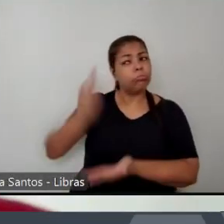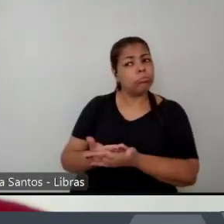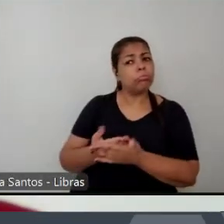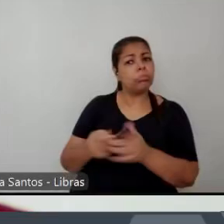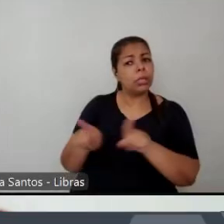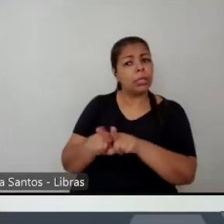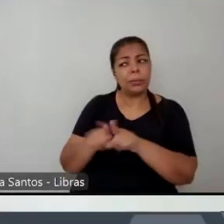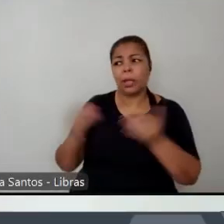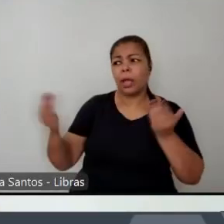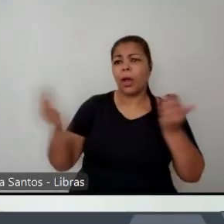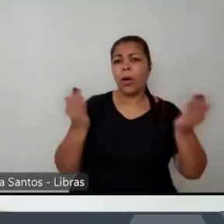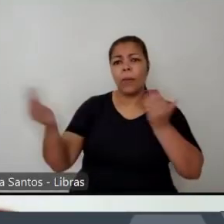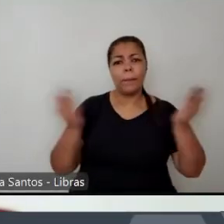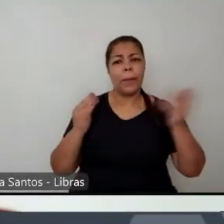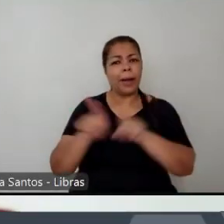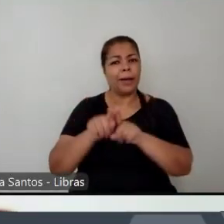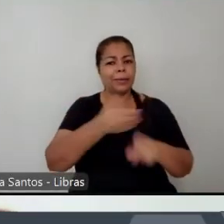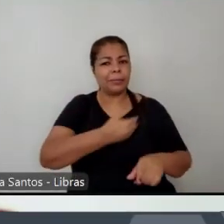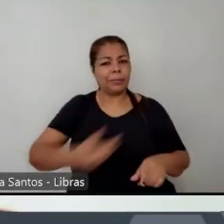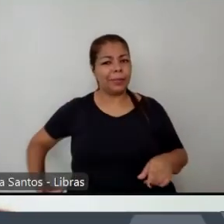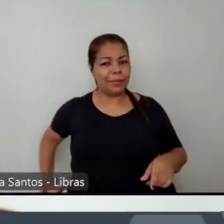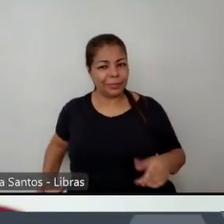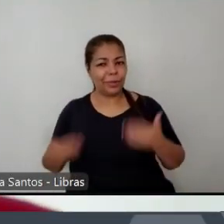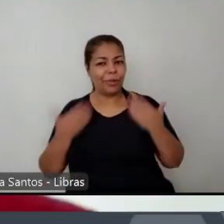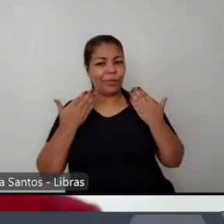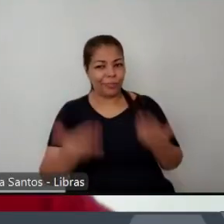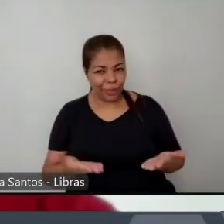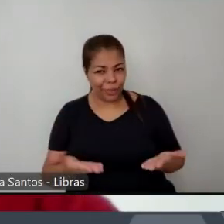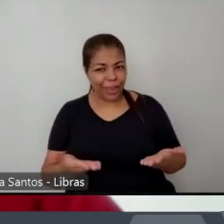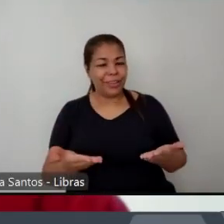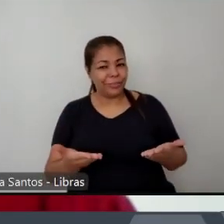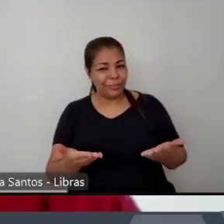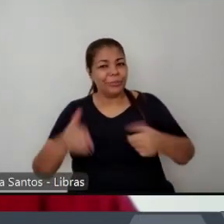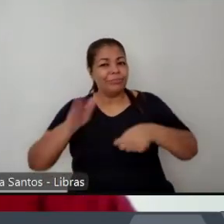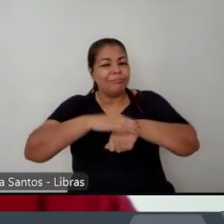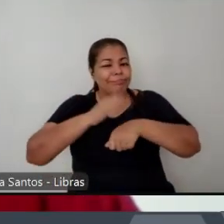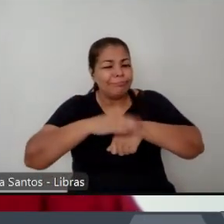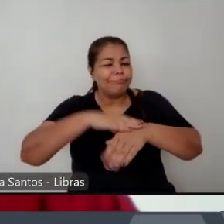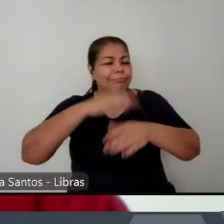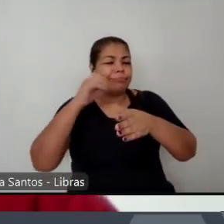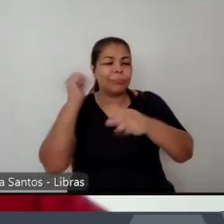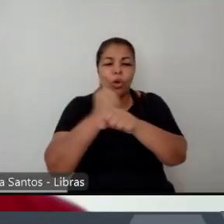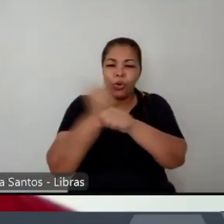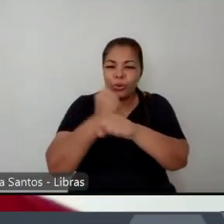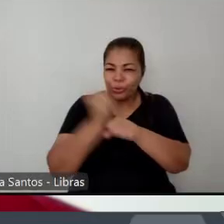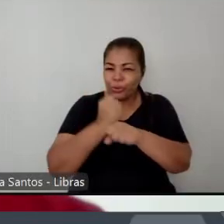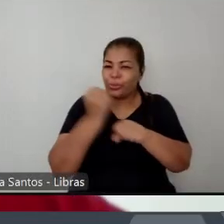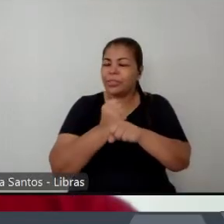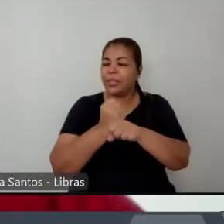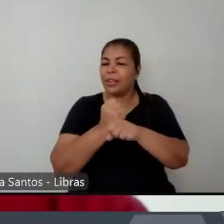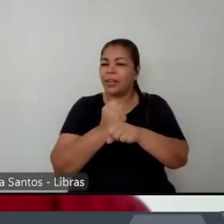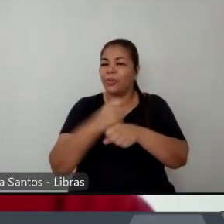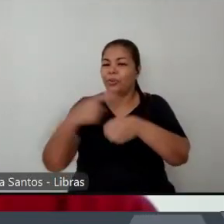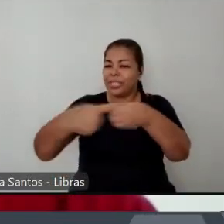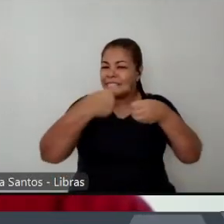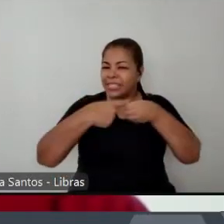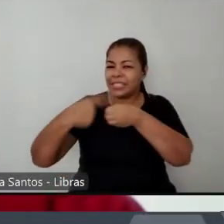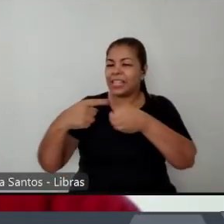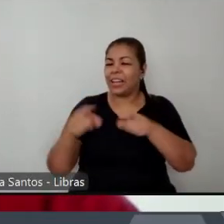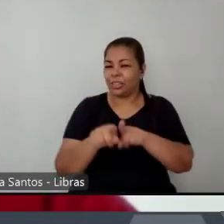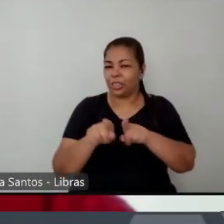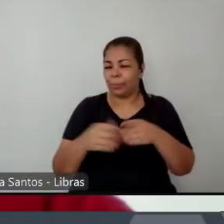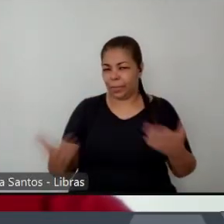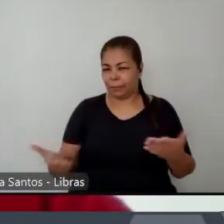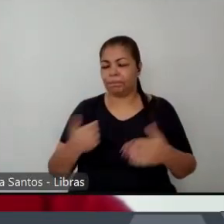promover esse processo de construção dessa cidade em formação né eu acho que